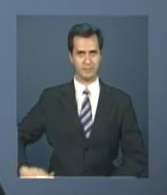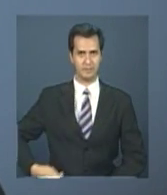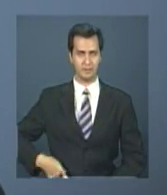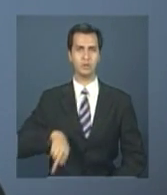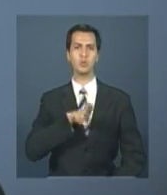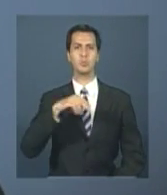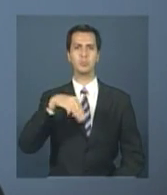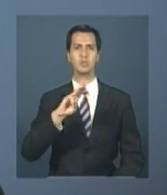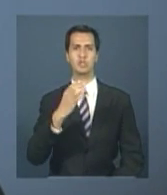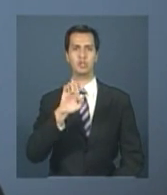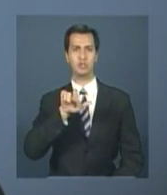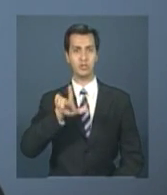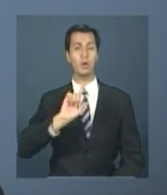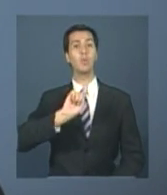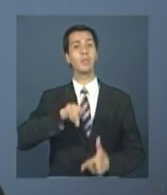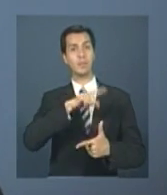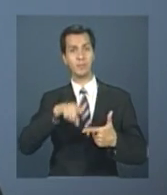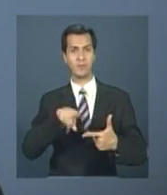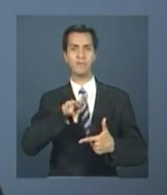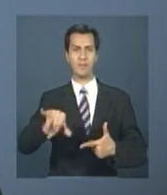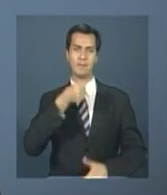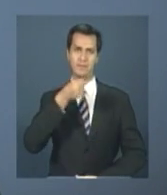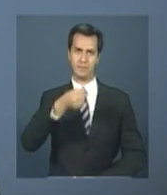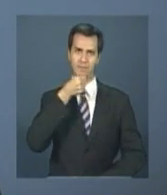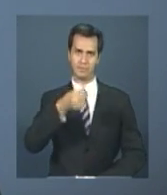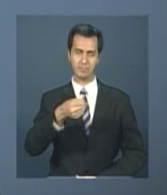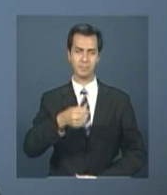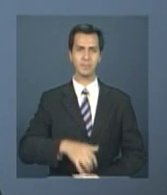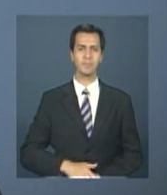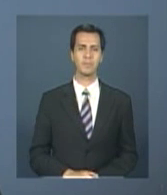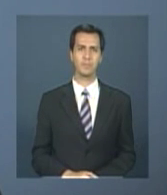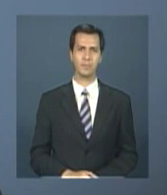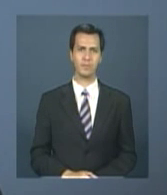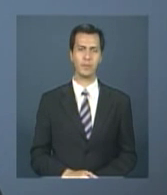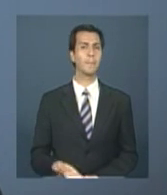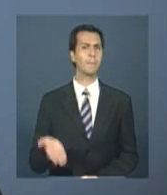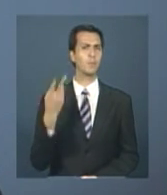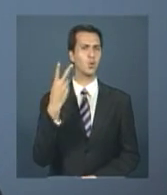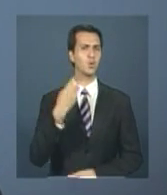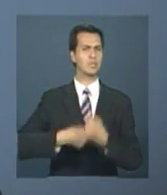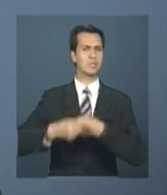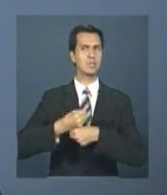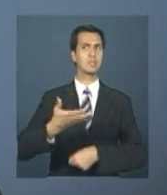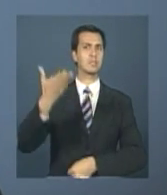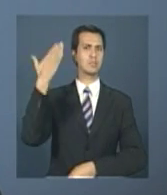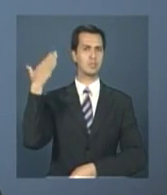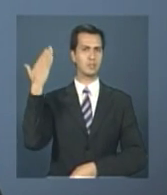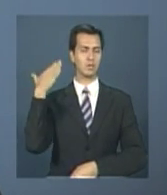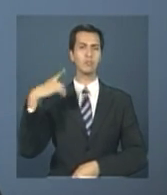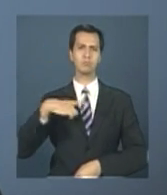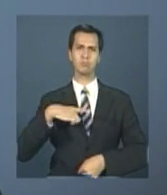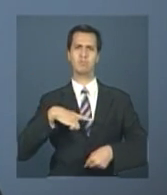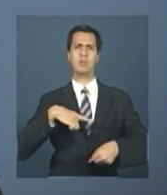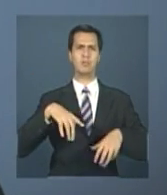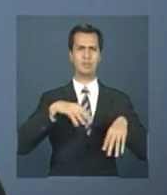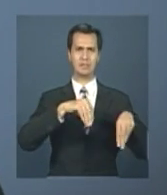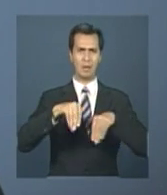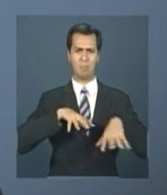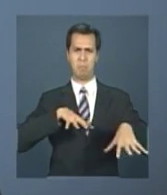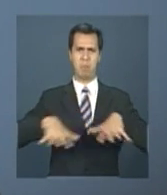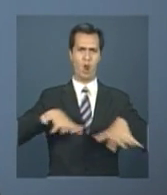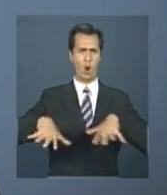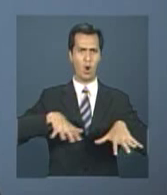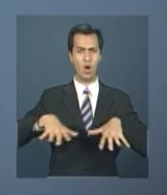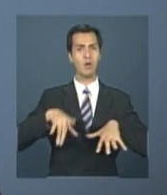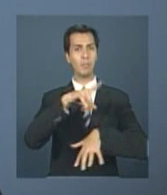declaração oficial à imprensa. Dois anos depois do terremoto que destruiu parte do território do Haiti, o